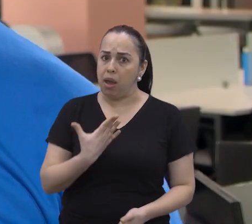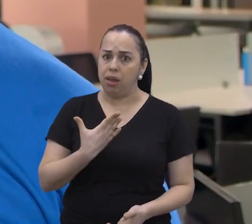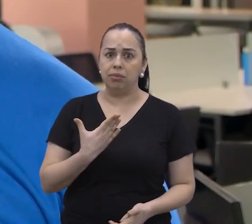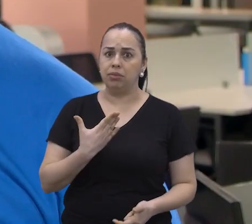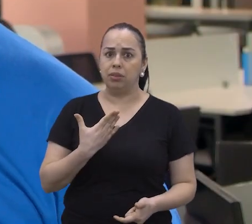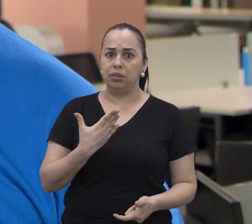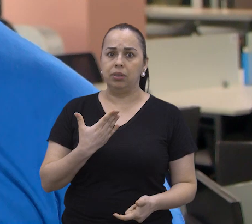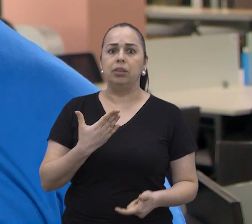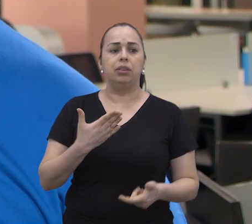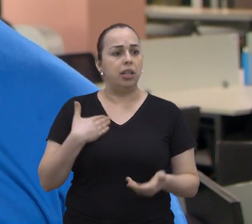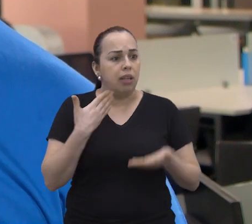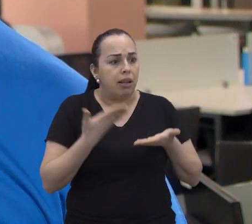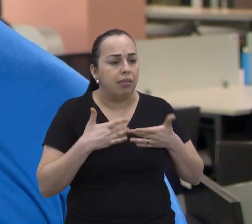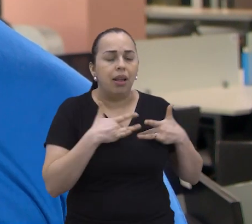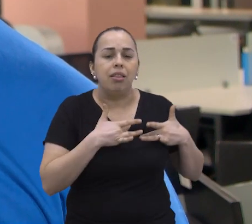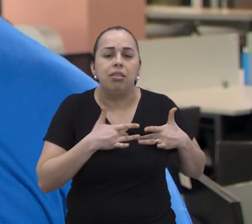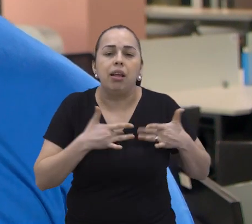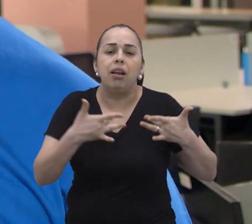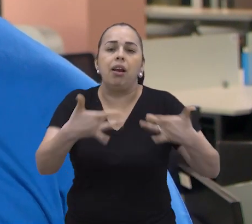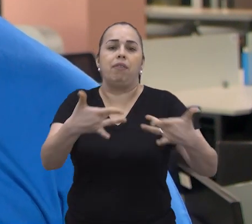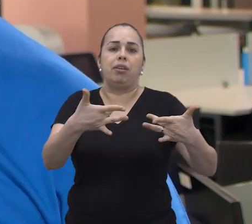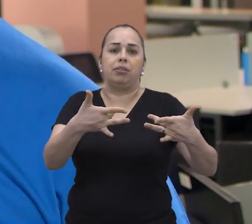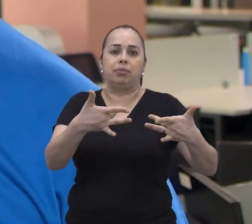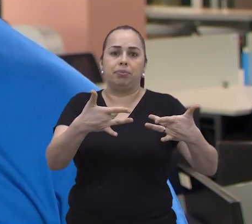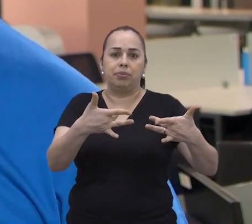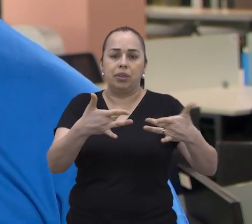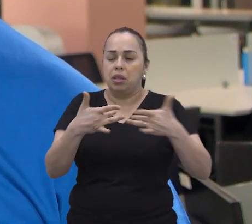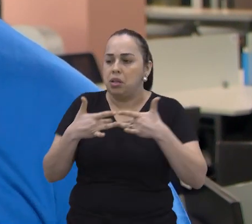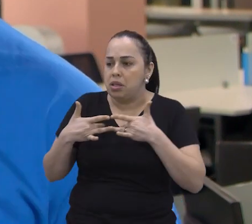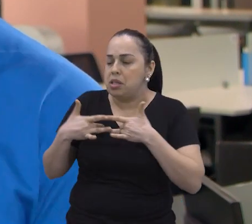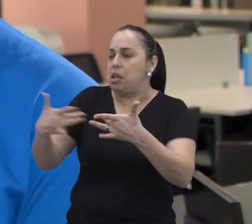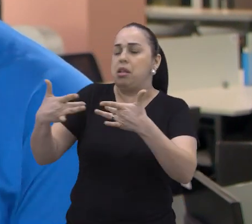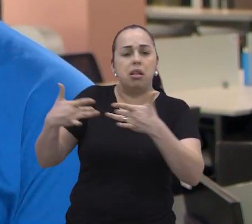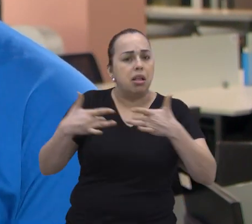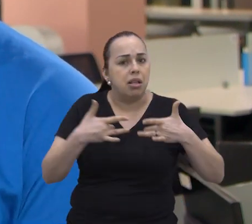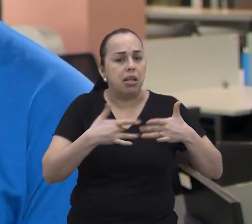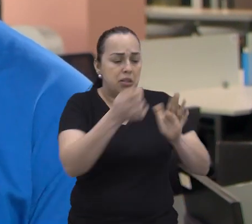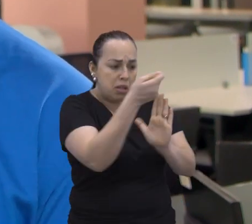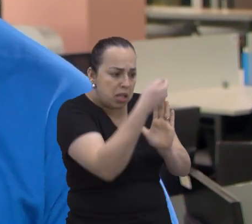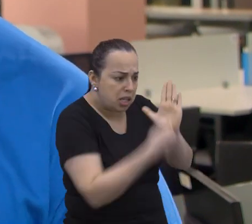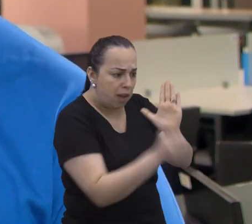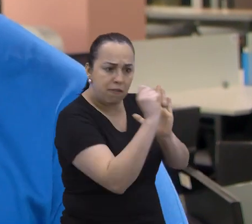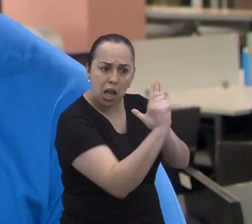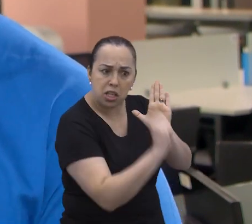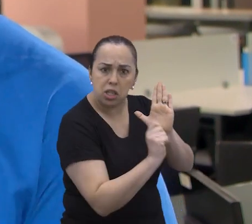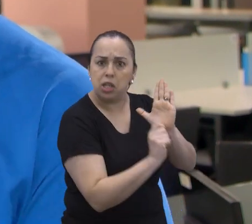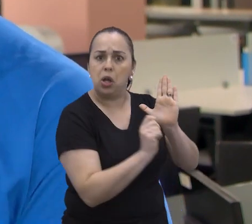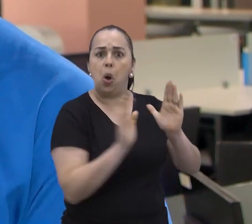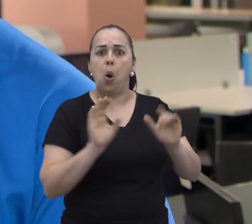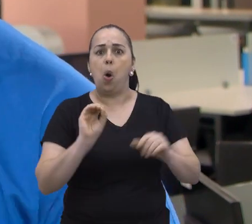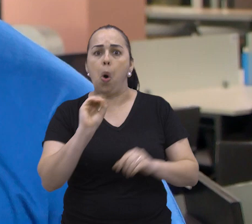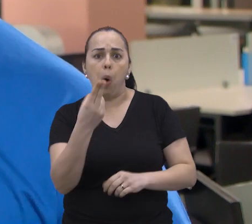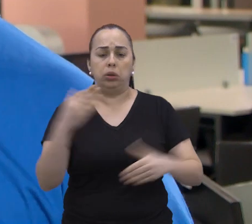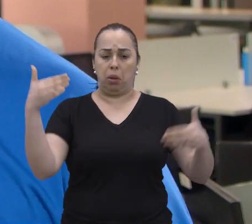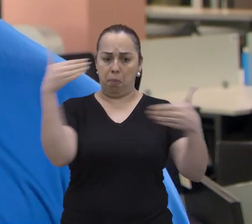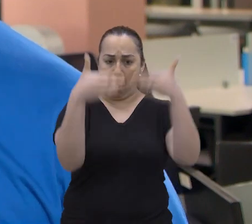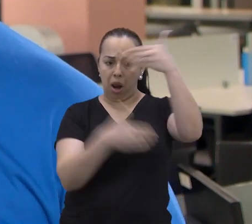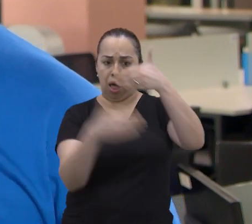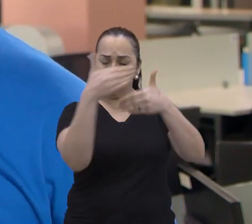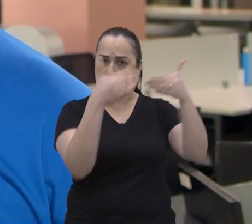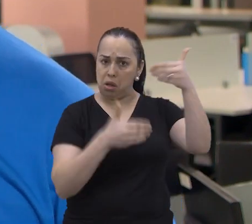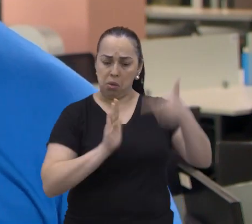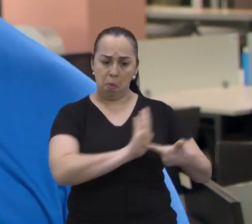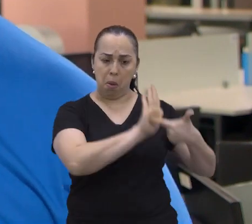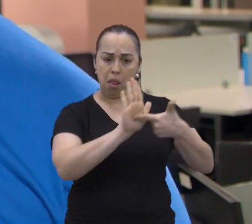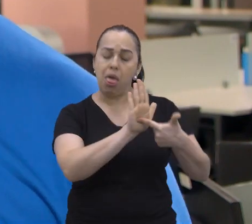Faça um trabalho bem feito, um trabalho que não sobre pontas. Seja generoso quando você escrever uma especificação, quando você escrever um texto, quando você